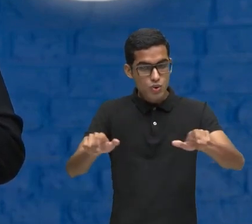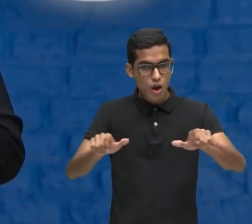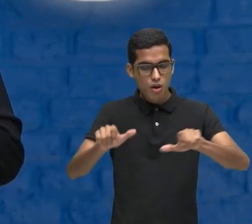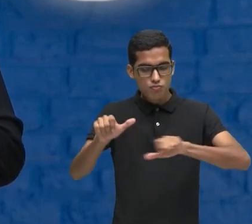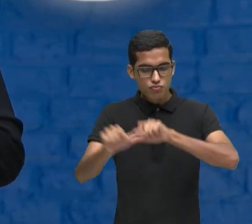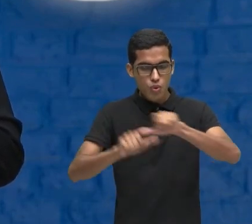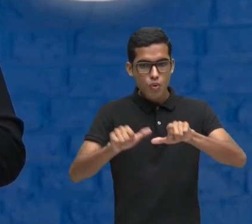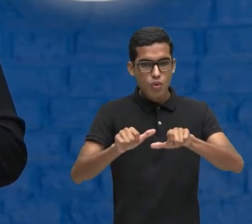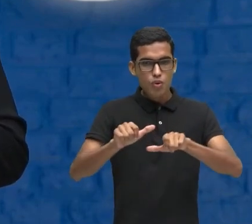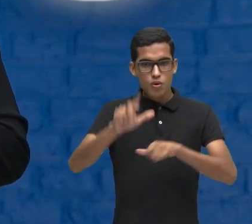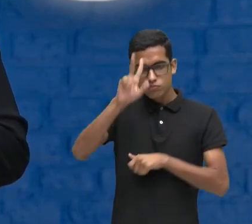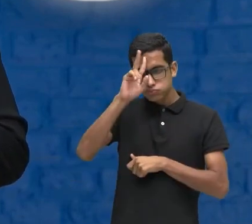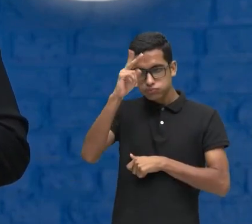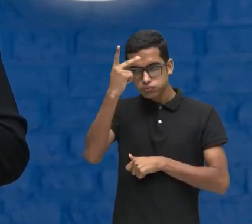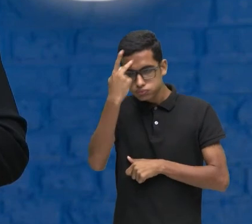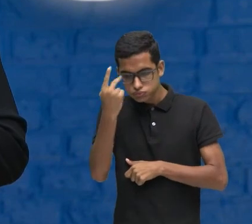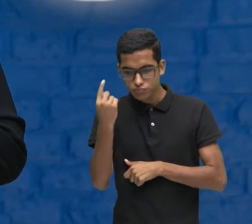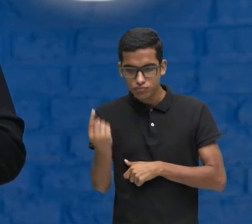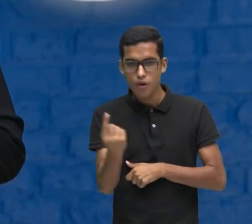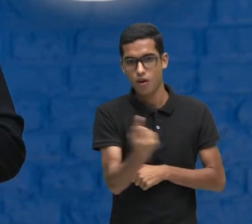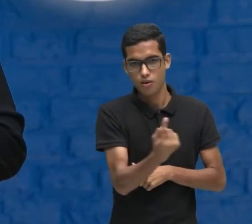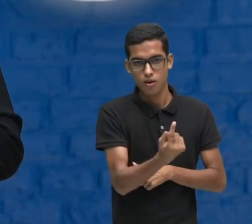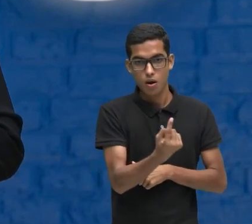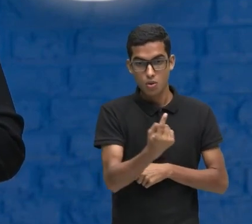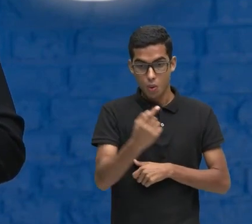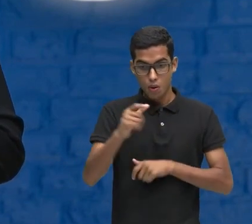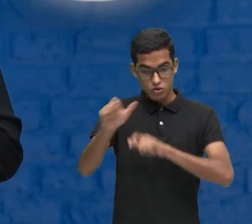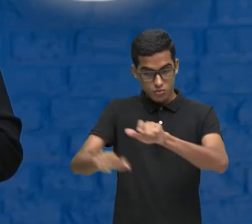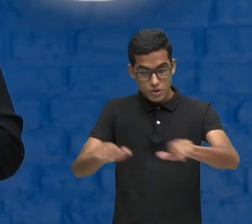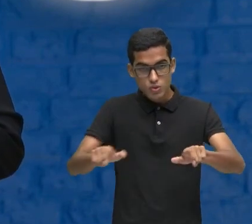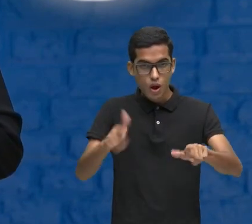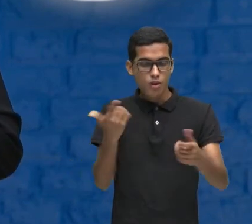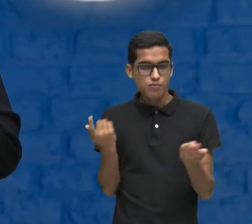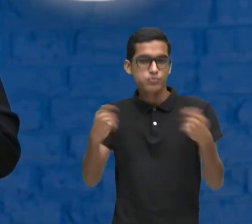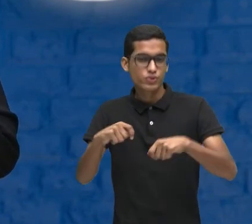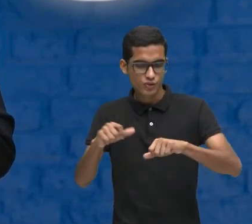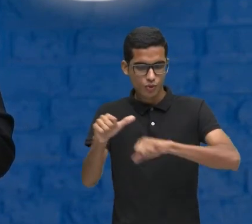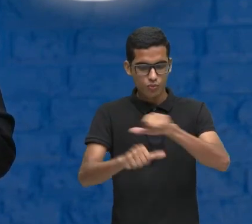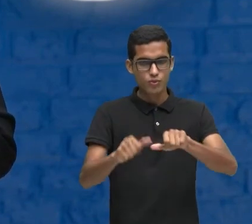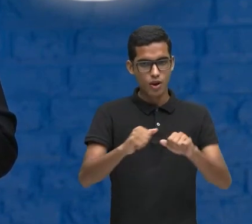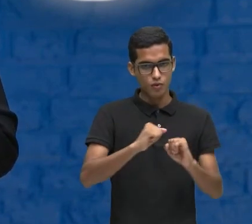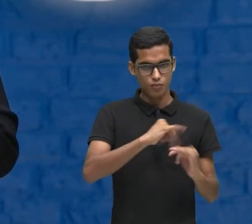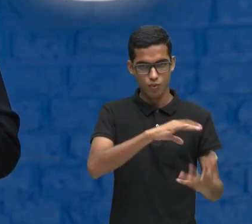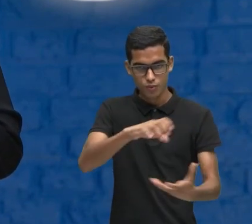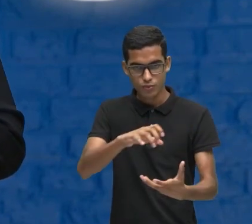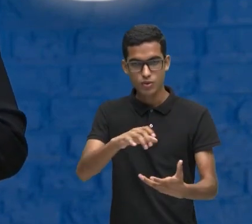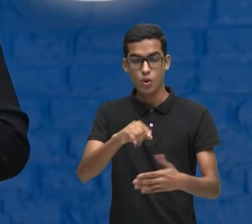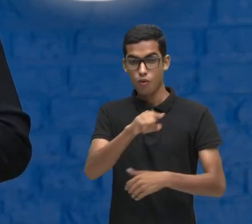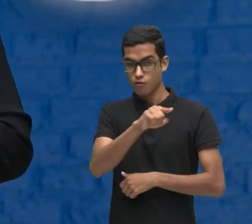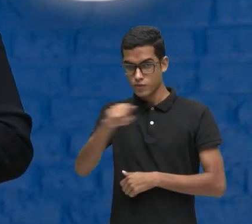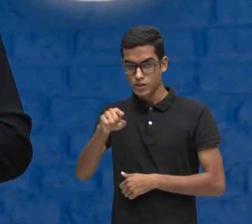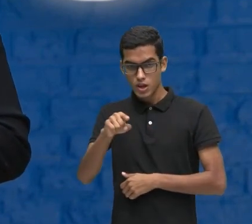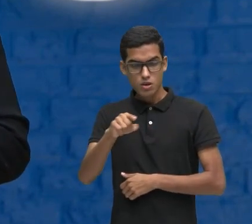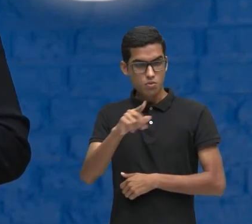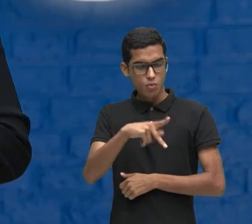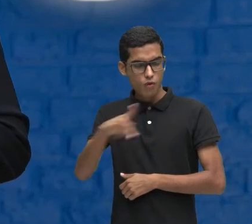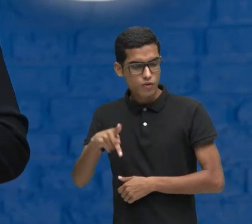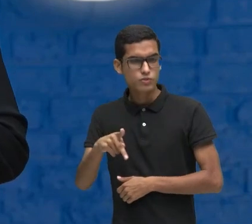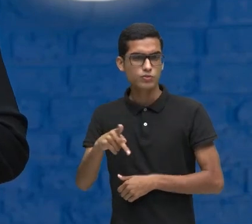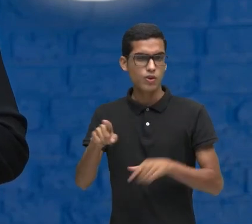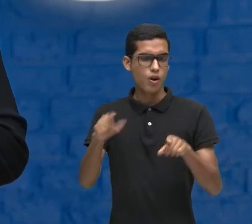Pessoas mudam o mundo Então você querido professor Querido professora